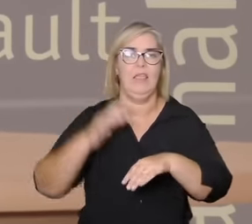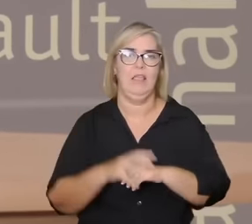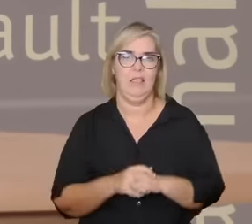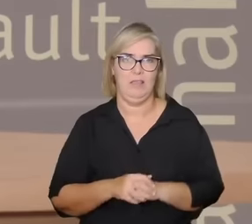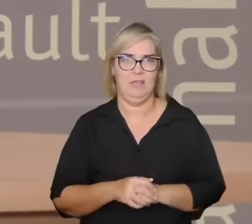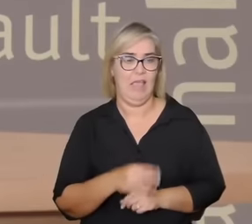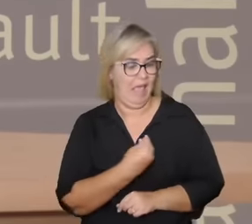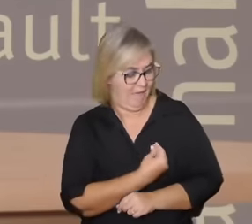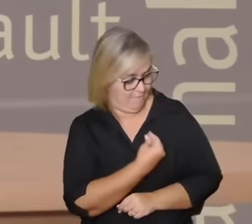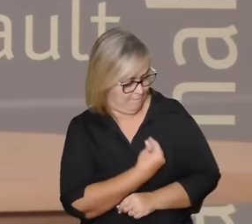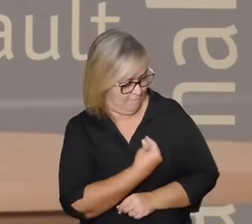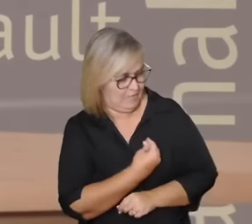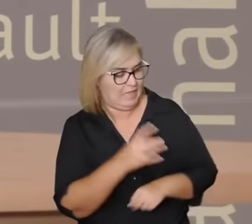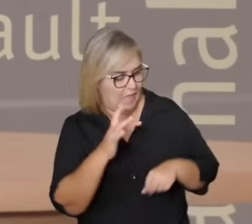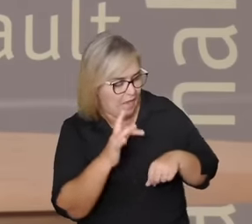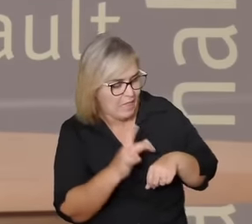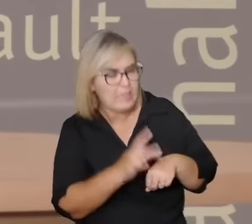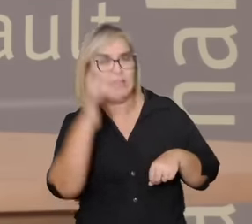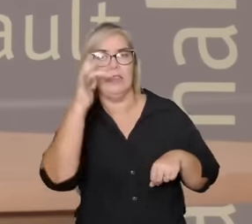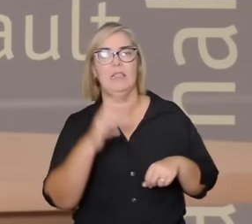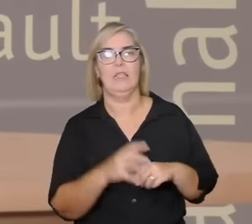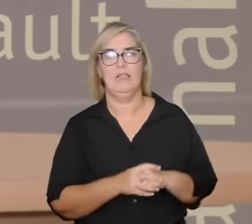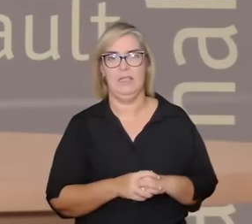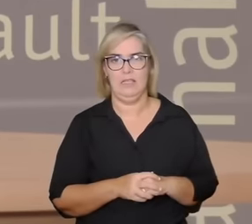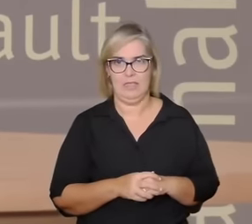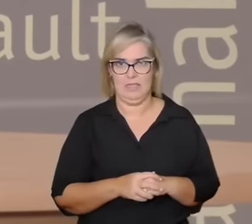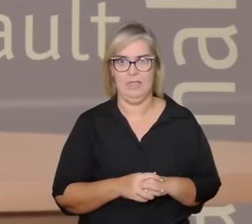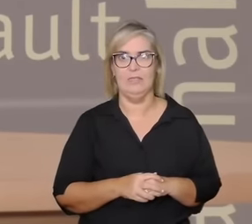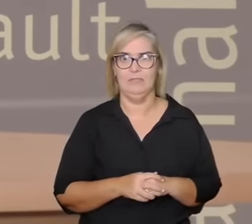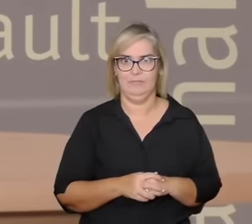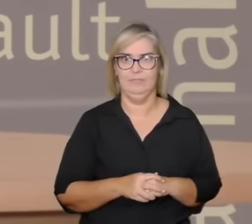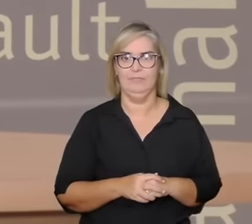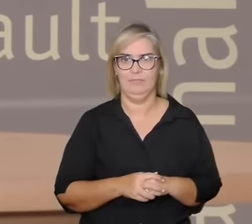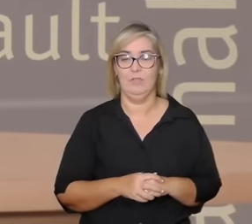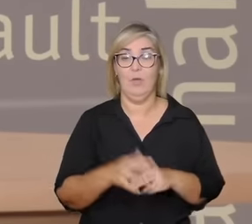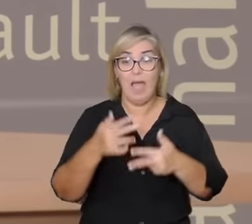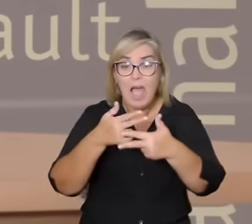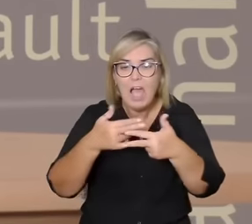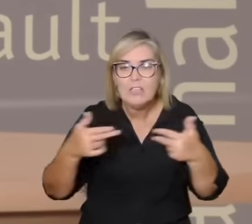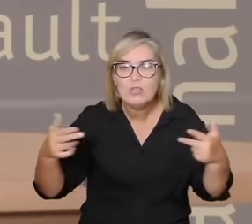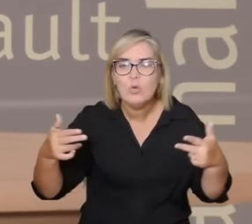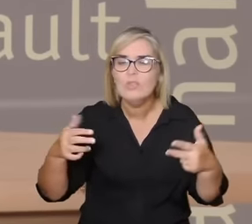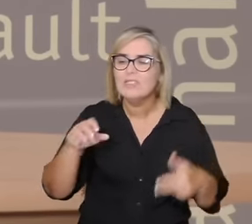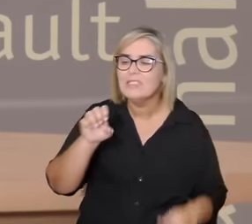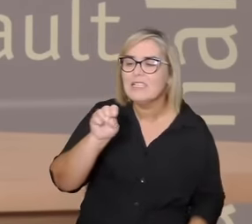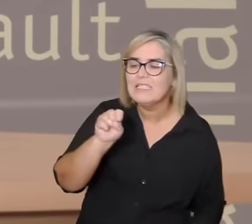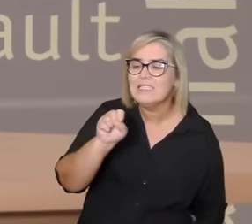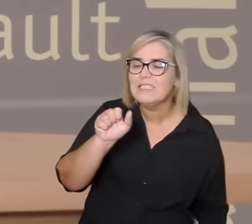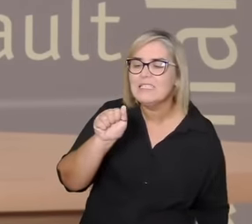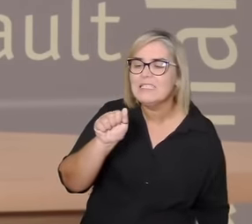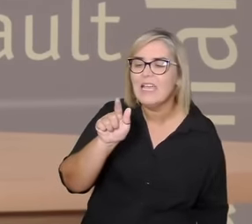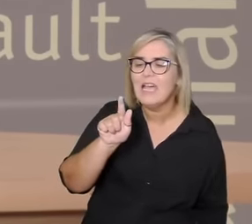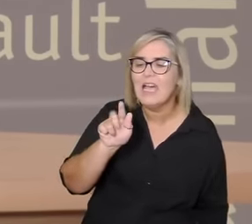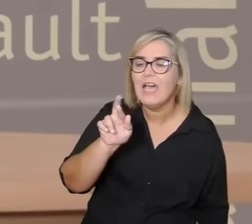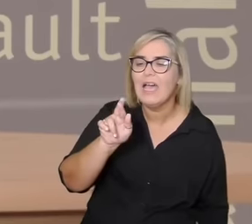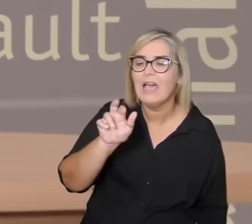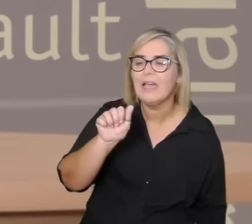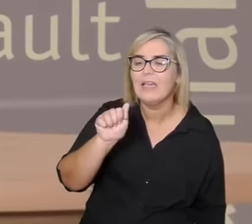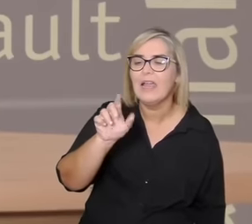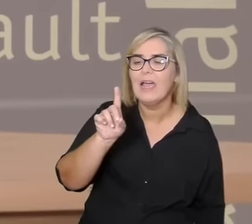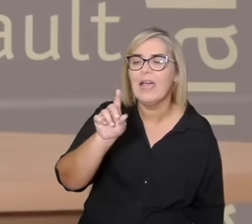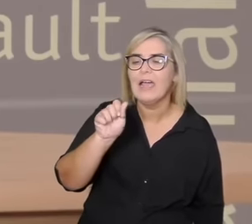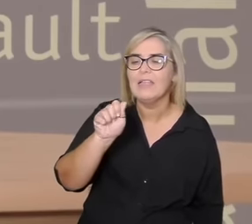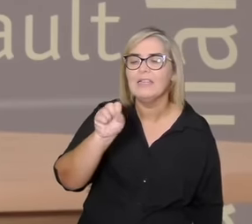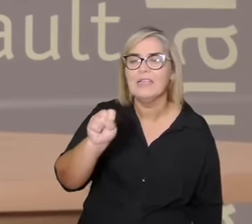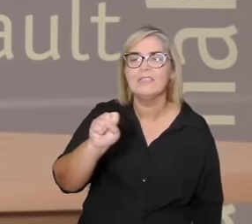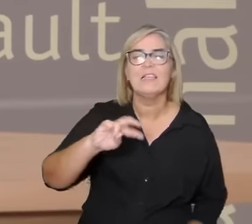fragilidade tem muita potência dizer que as coisas são sagradas significa os passos que nós damos